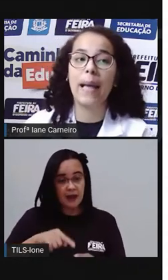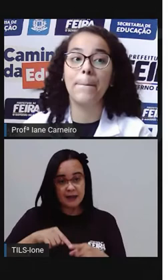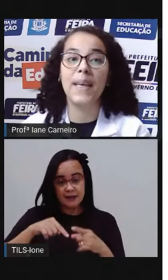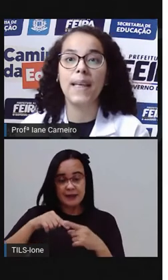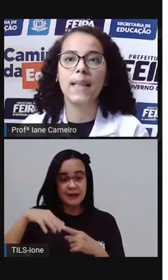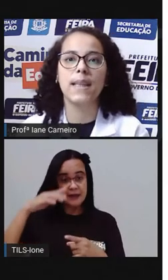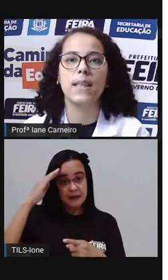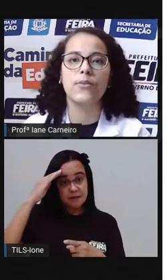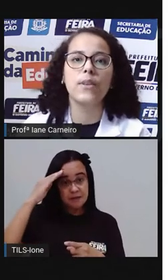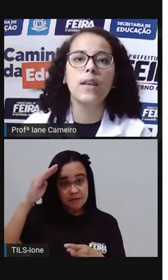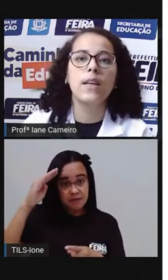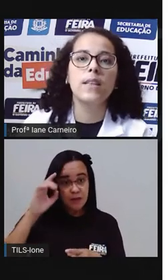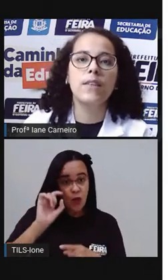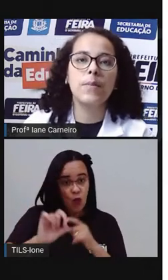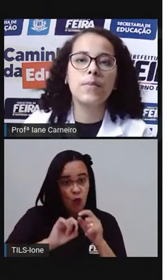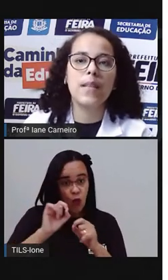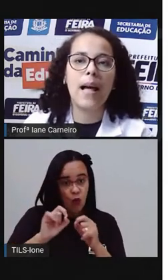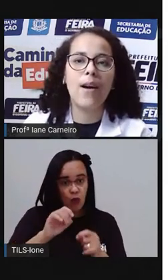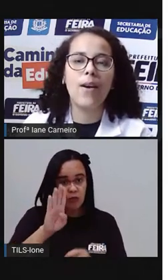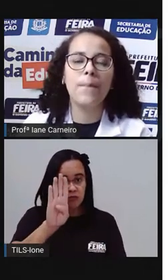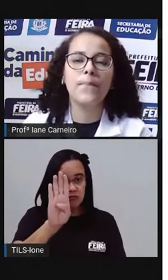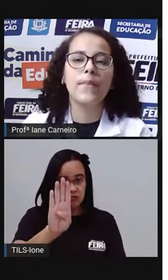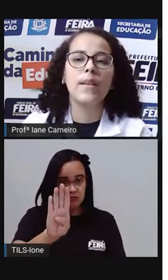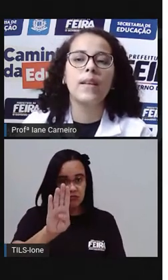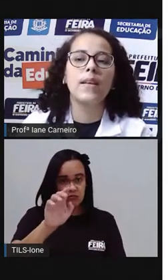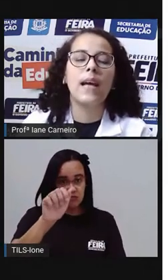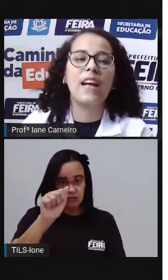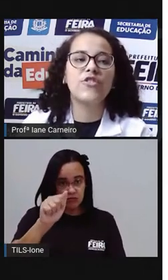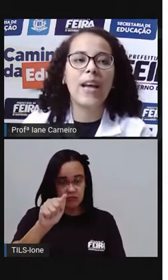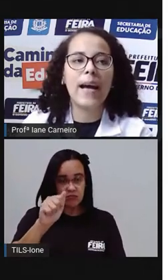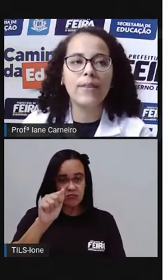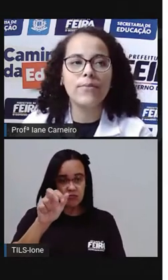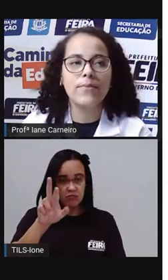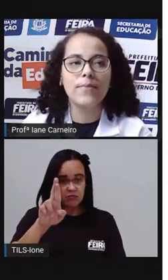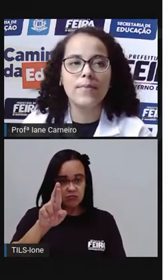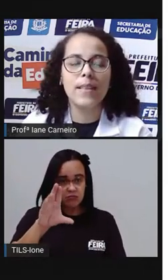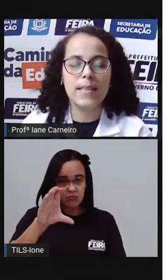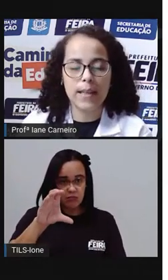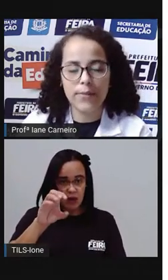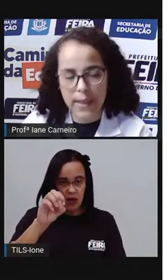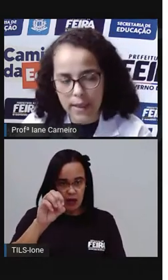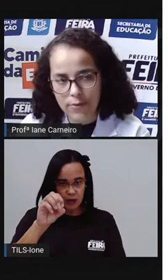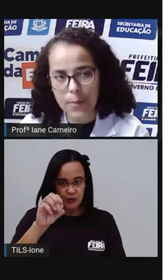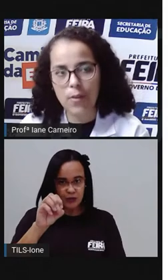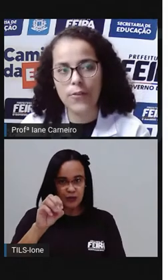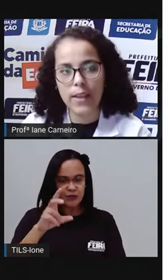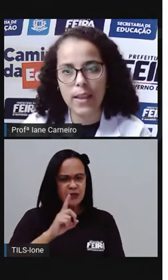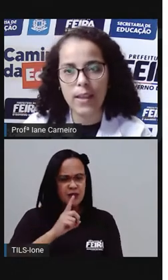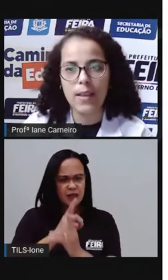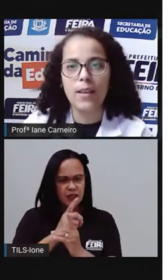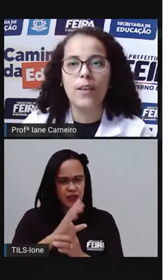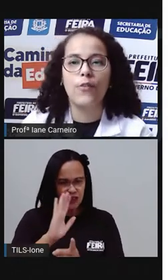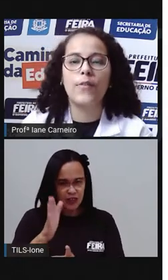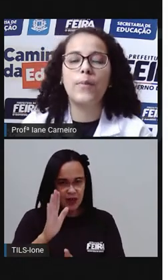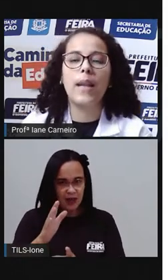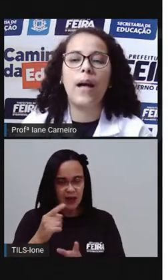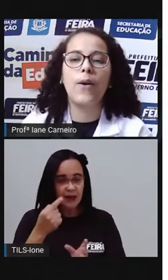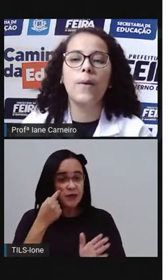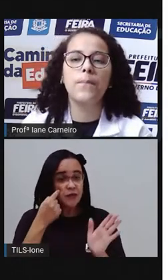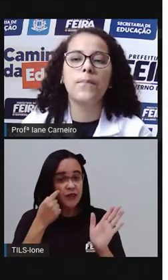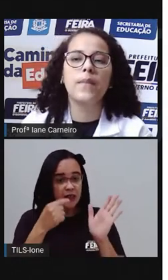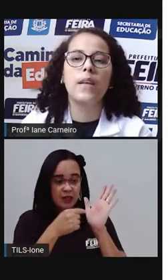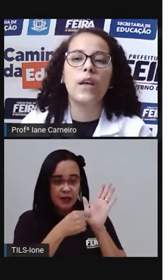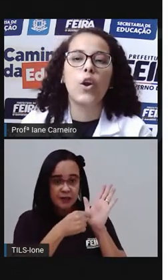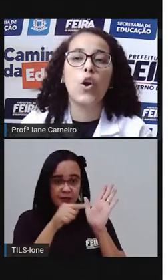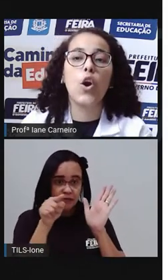tem que ficar bem atento. Então vamos lá, ó. Acharam? Escreveram? Vamos conferir? Vamos lá,